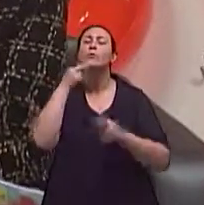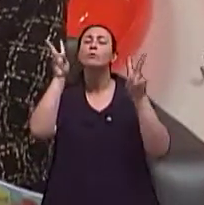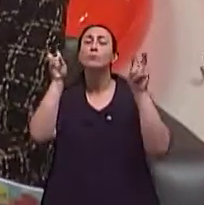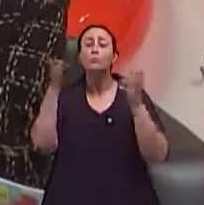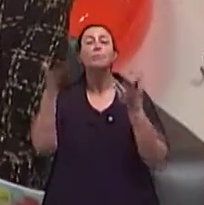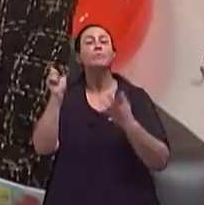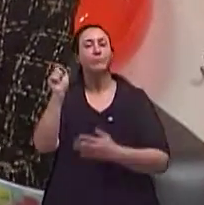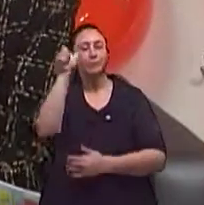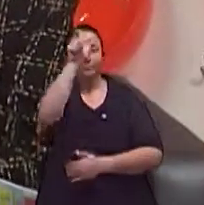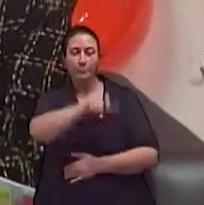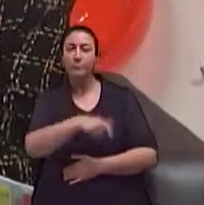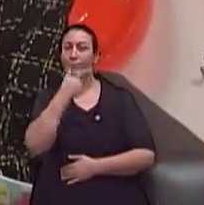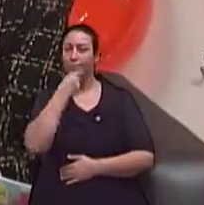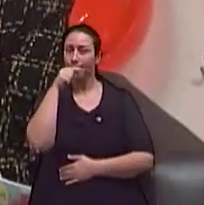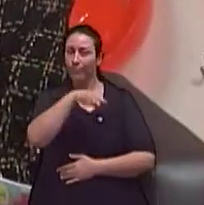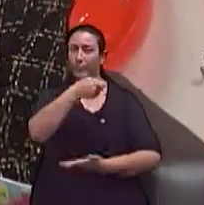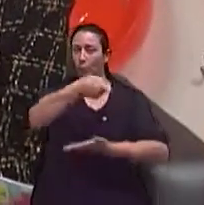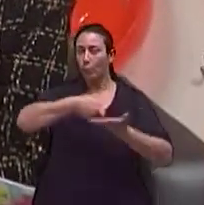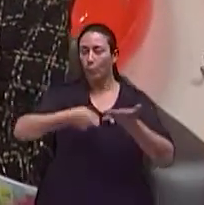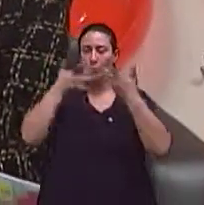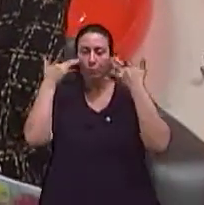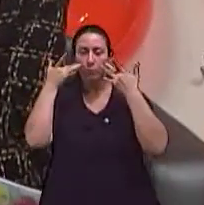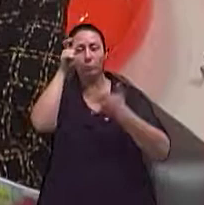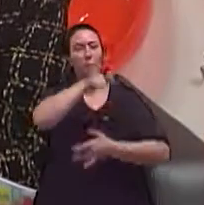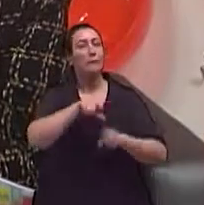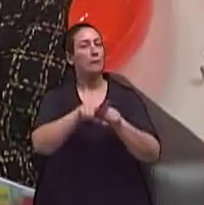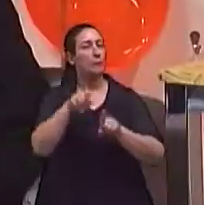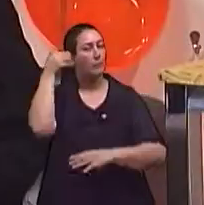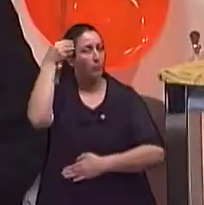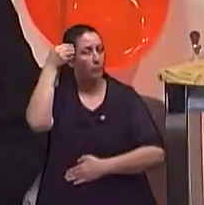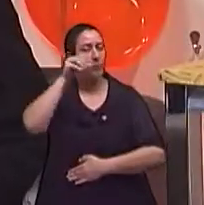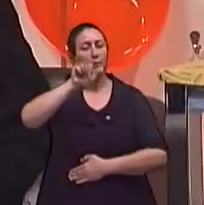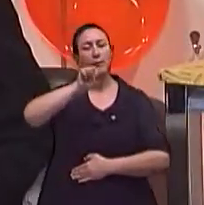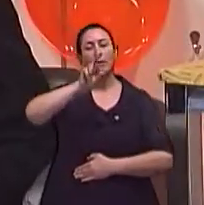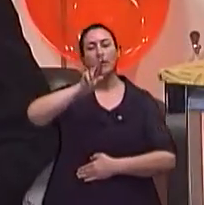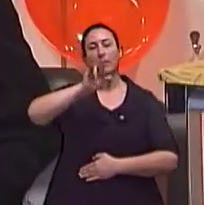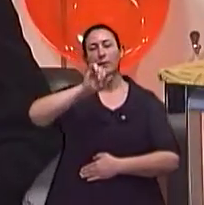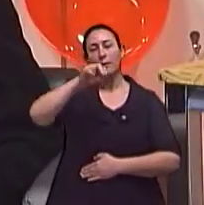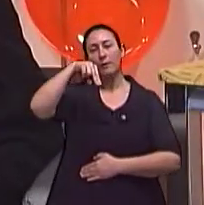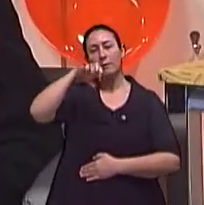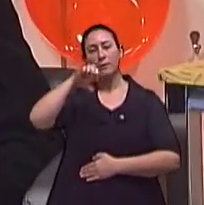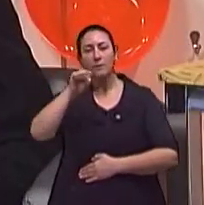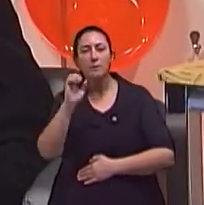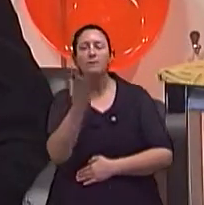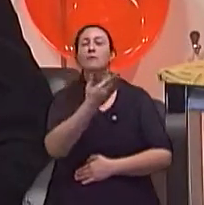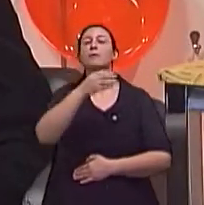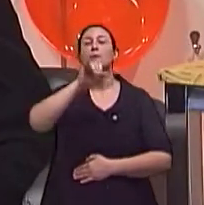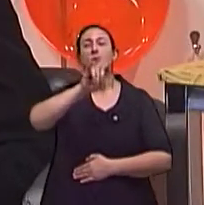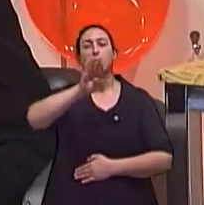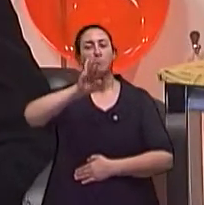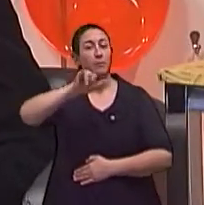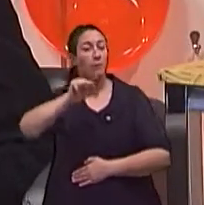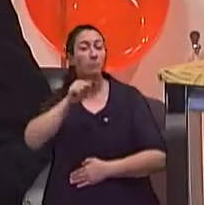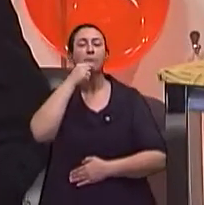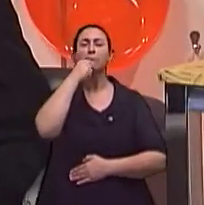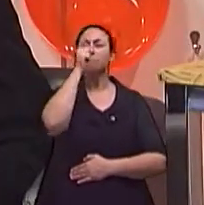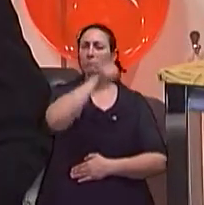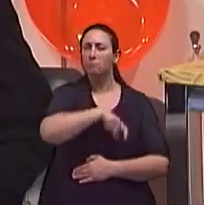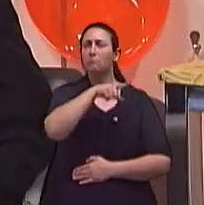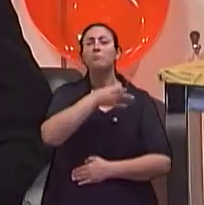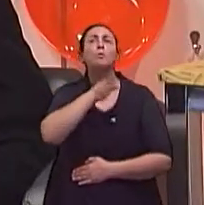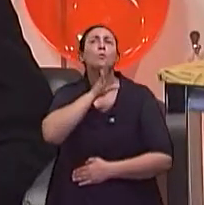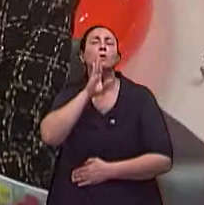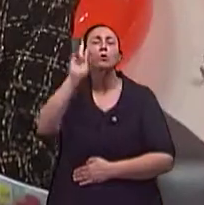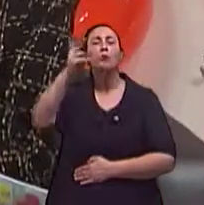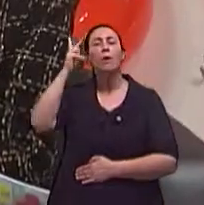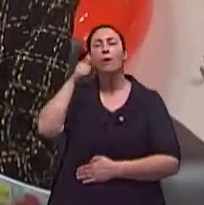com o autor teatral, o diretor teatral e psicólogo, Arine Zibias, sobre mulheres que fizeram história no cinema e